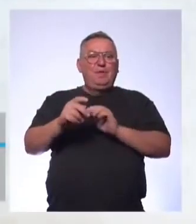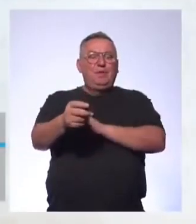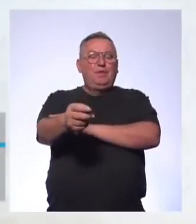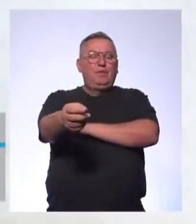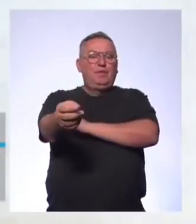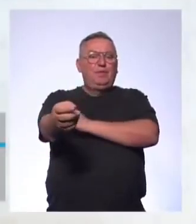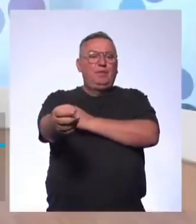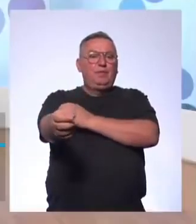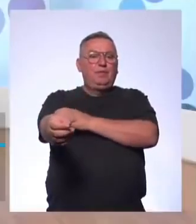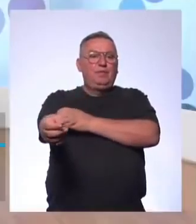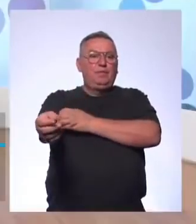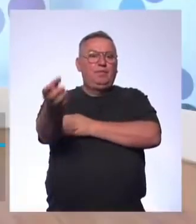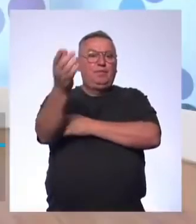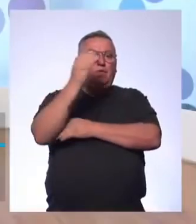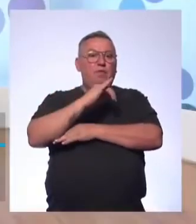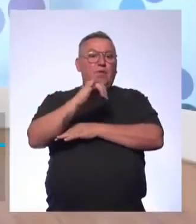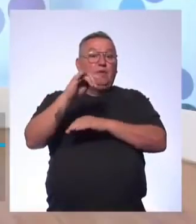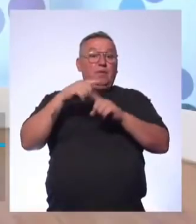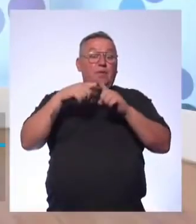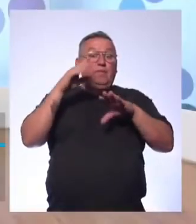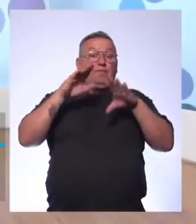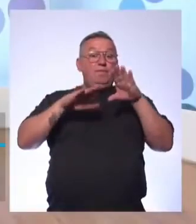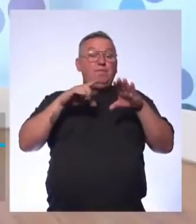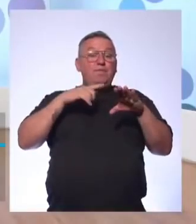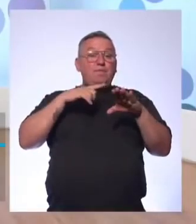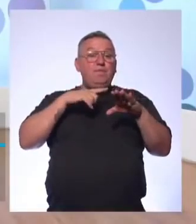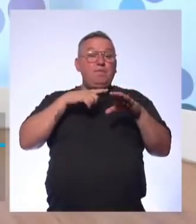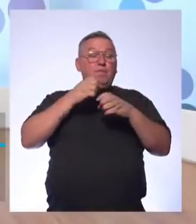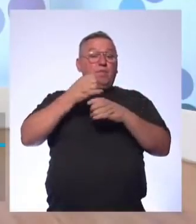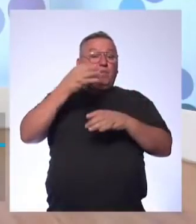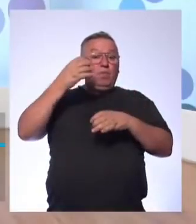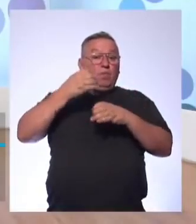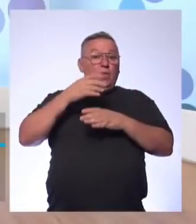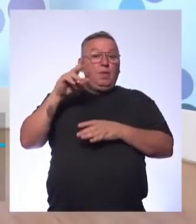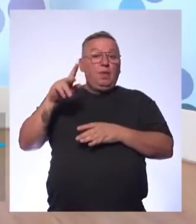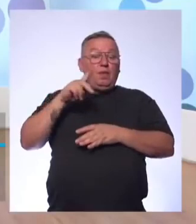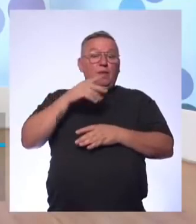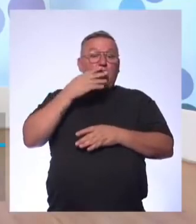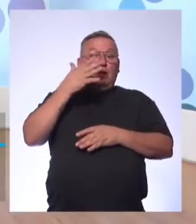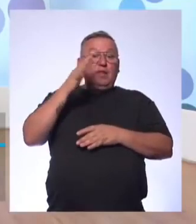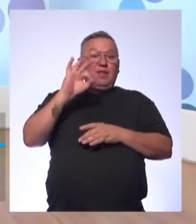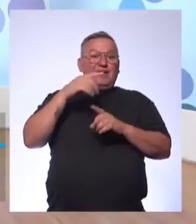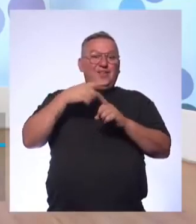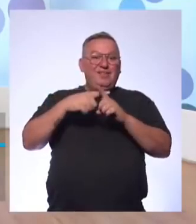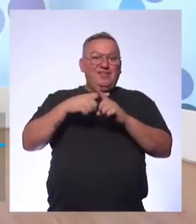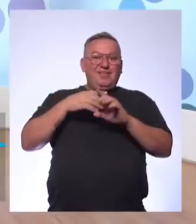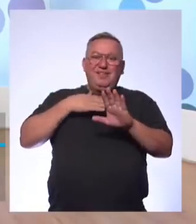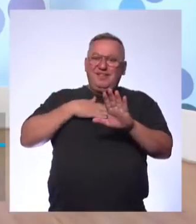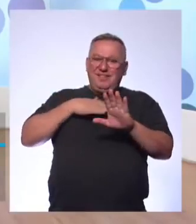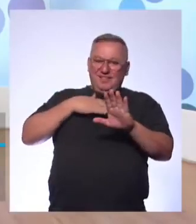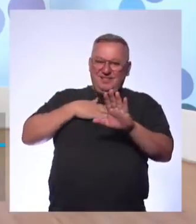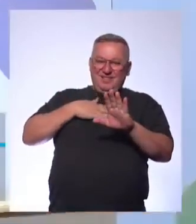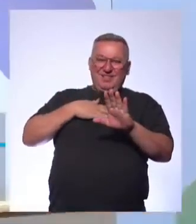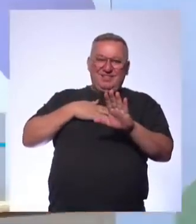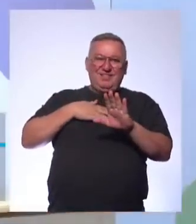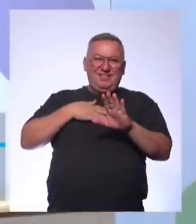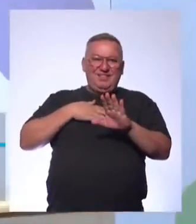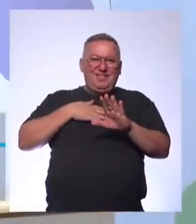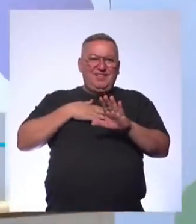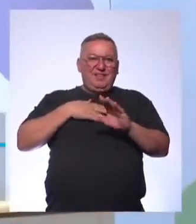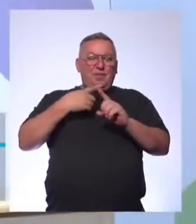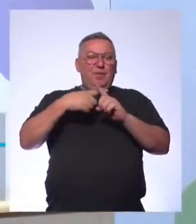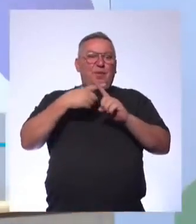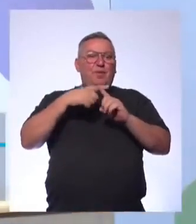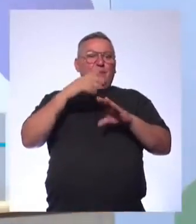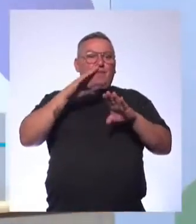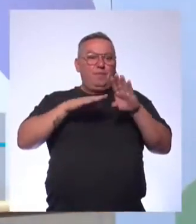alguma coisa, Ed? Não, só para avisar que às vezes Às vezes, vezes, no chat tem professores que pedem umas dez vezes Para a gente ler, mas É que